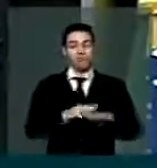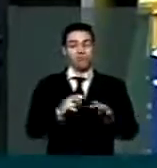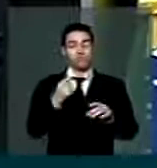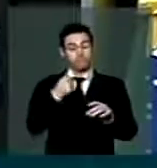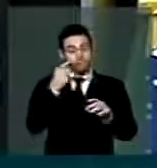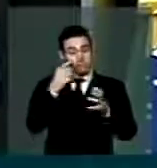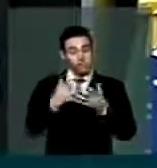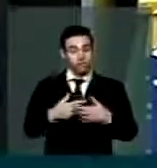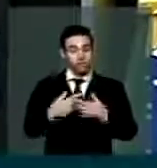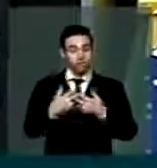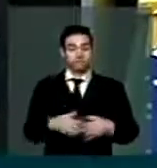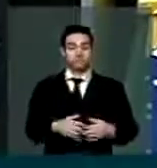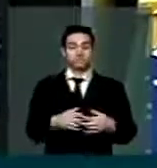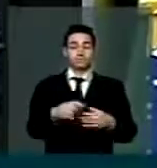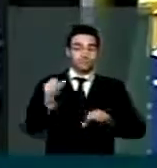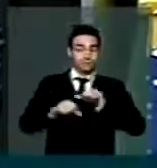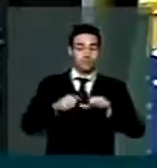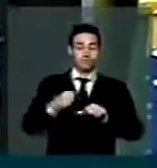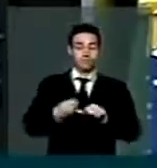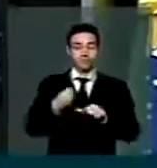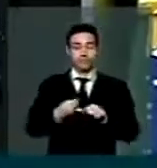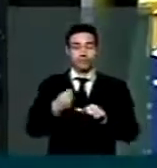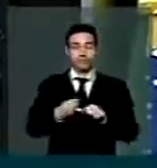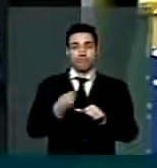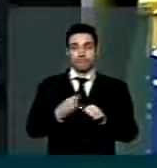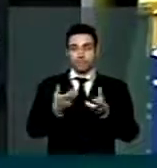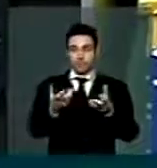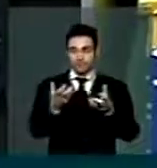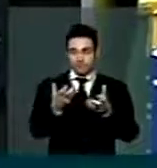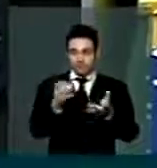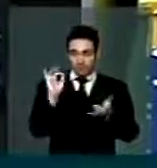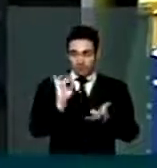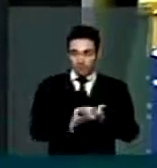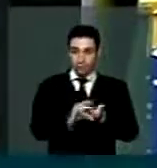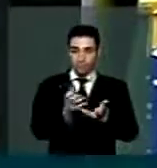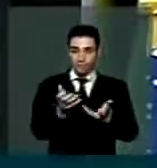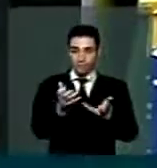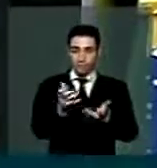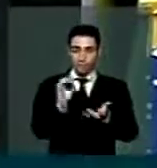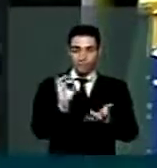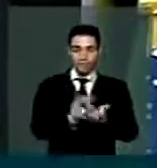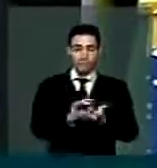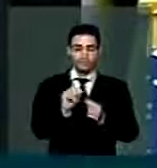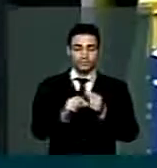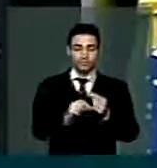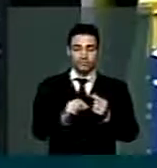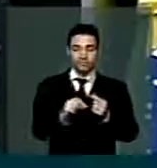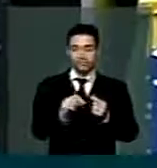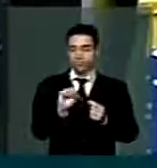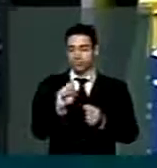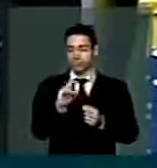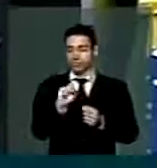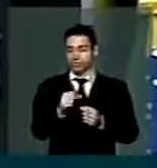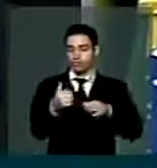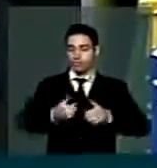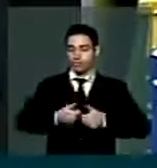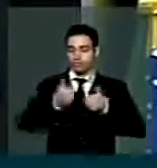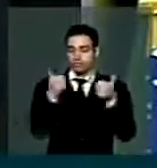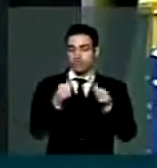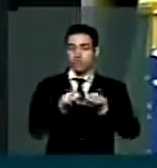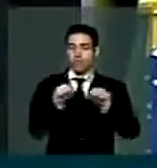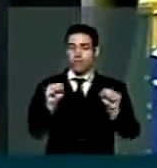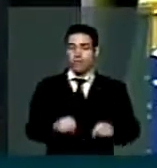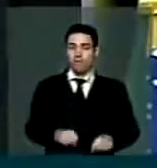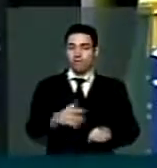reflexão e tomar atitudes, se é que nós queremos ver definitivamente um SUS de qualidade, um sistema público